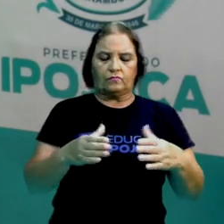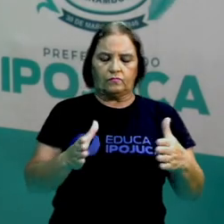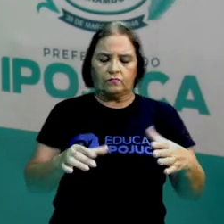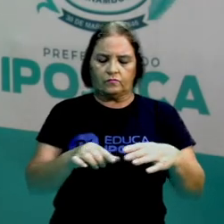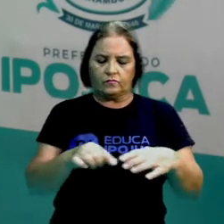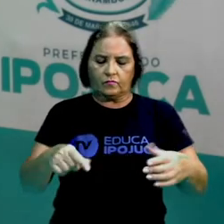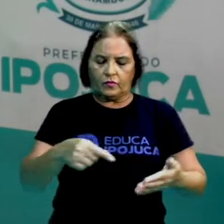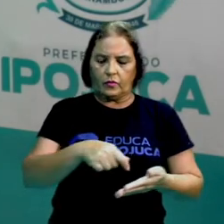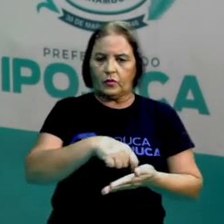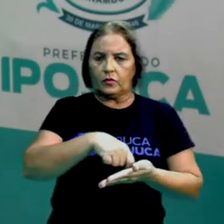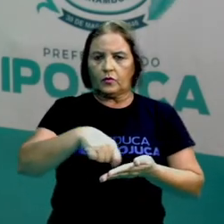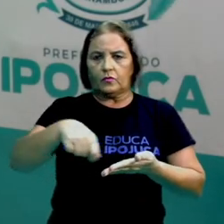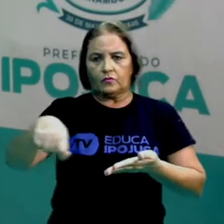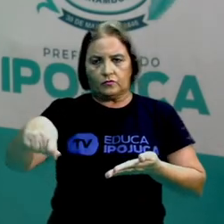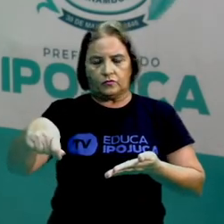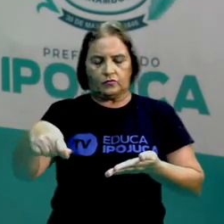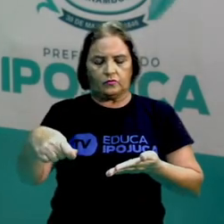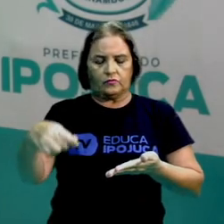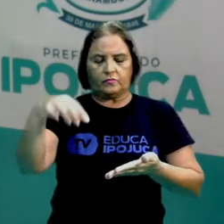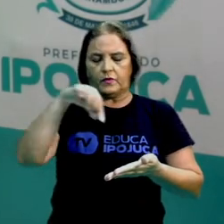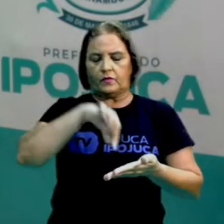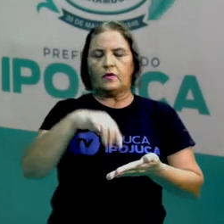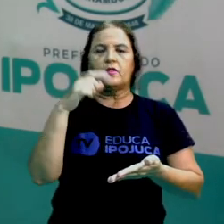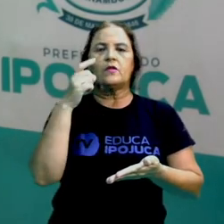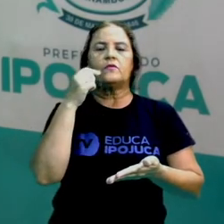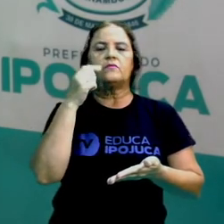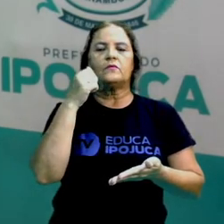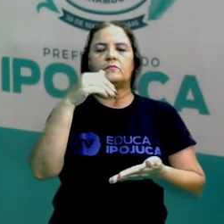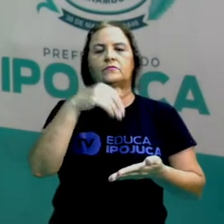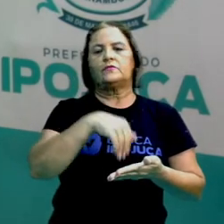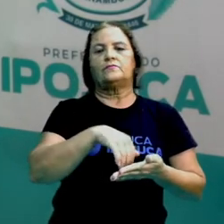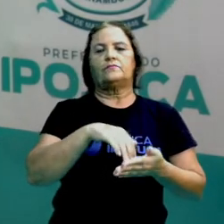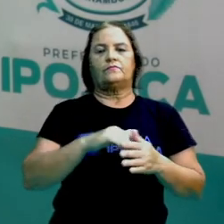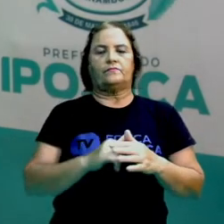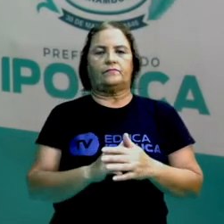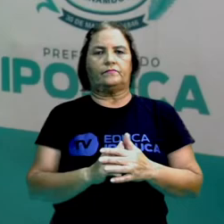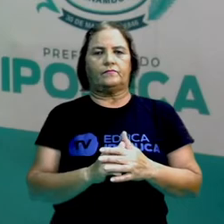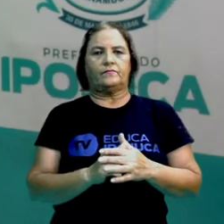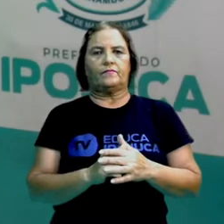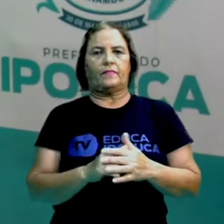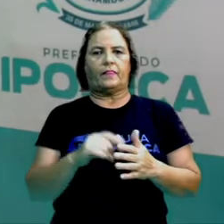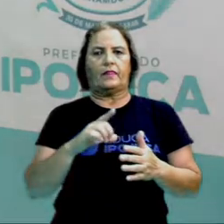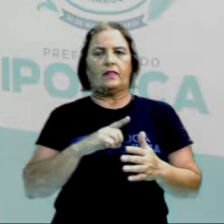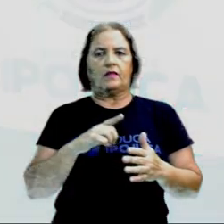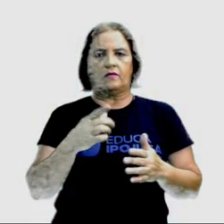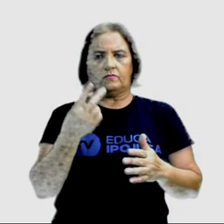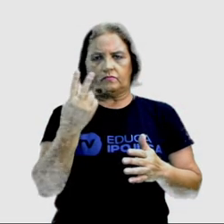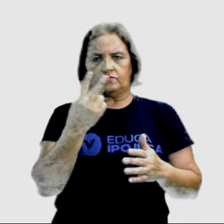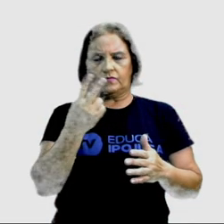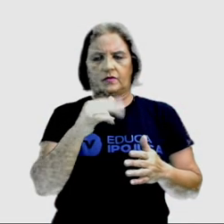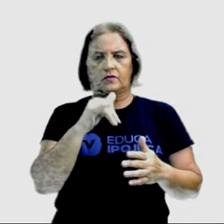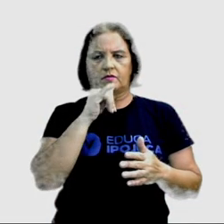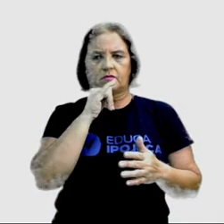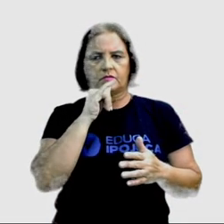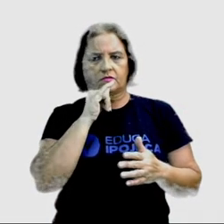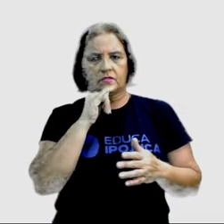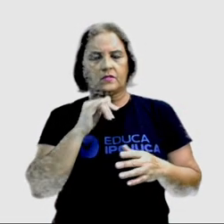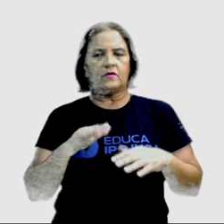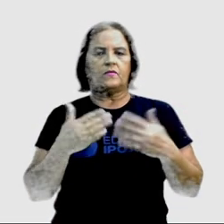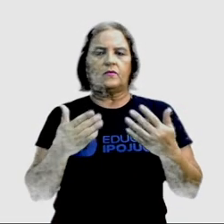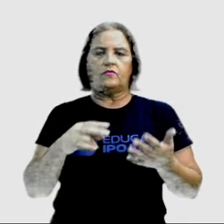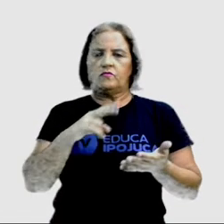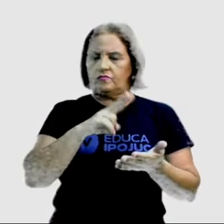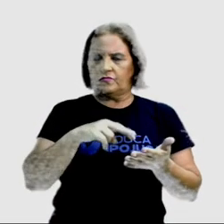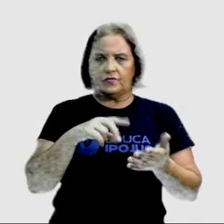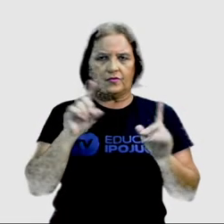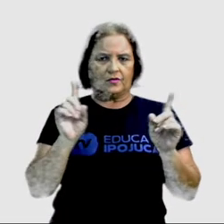estojo que você guarda o seu lápis, tá bom? Vamos lá. Aqui nós temos os dois exemplos. Não vou ler porque vai ficar um pouco